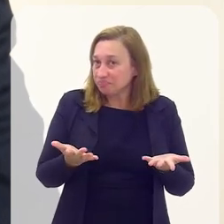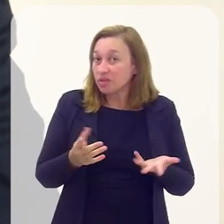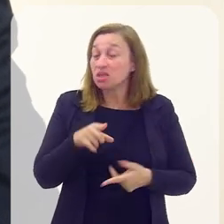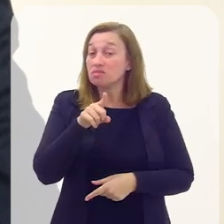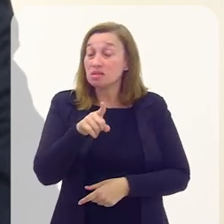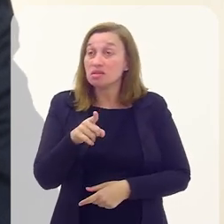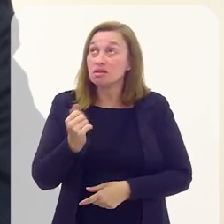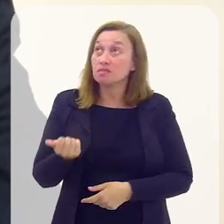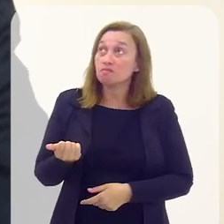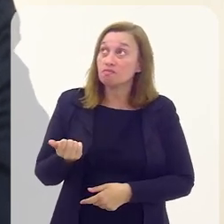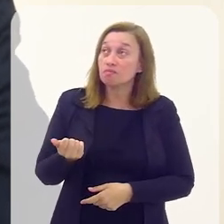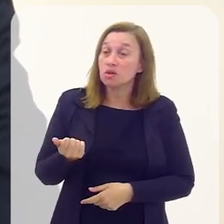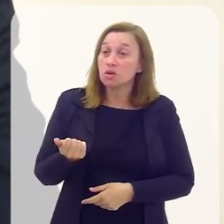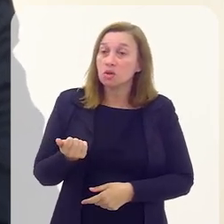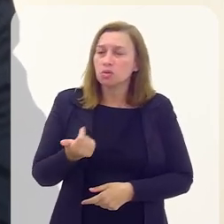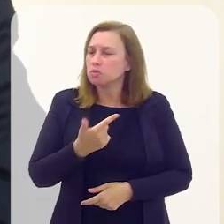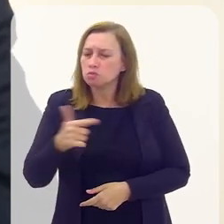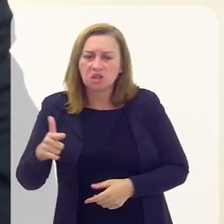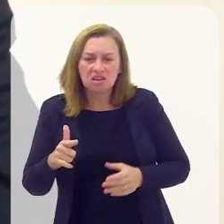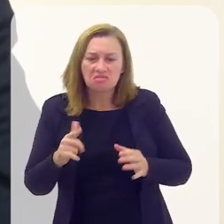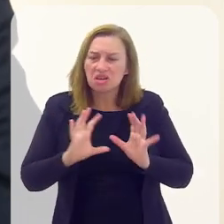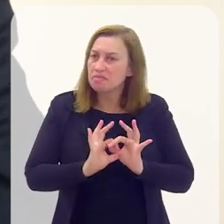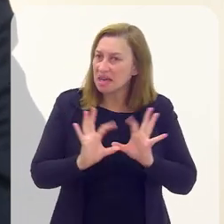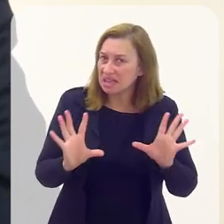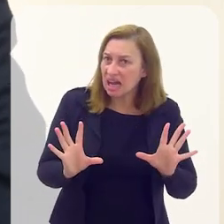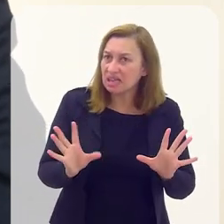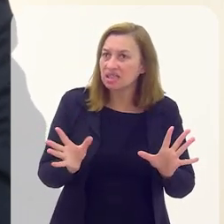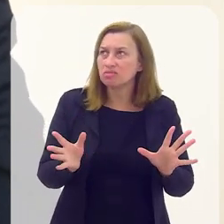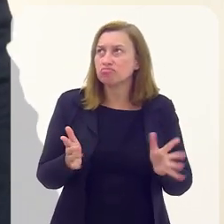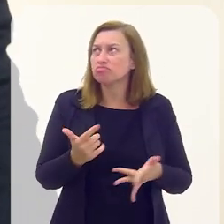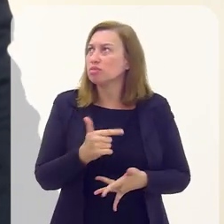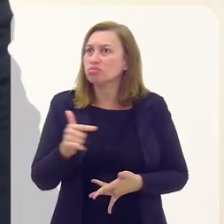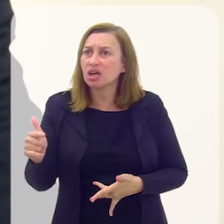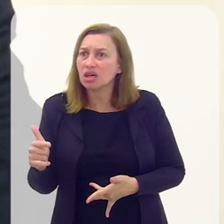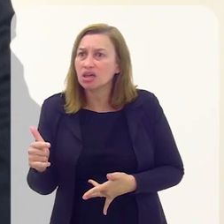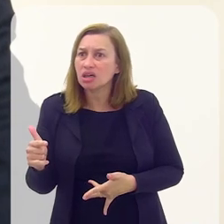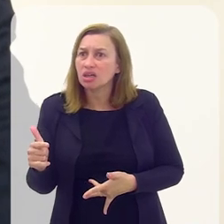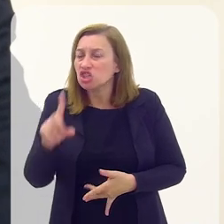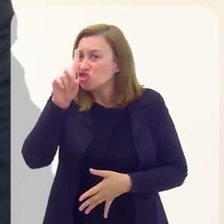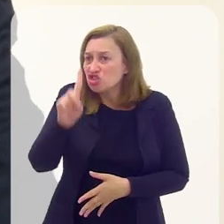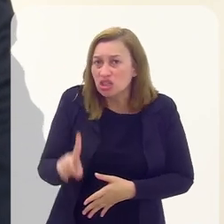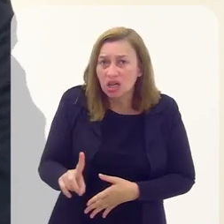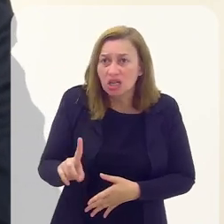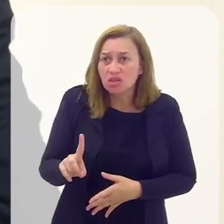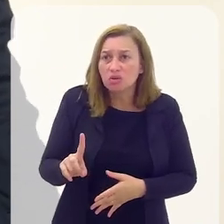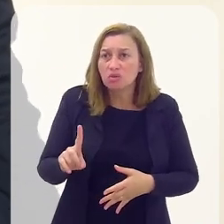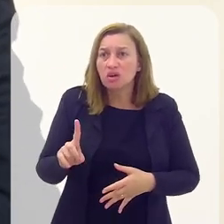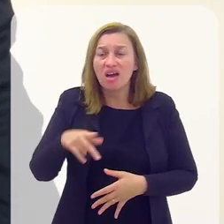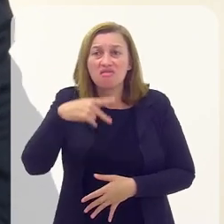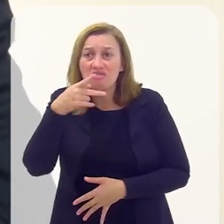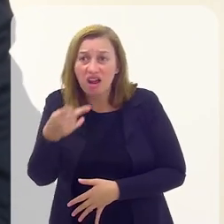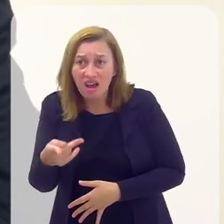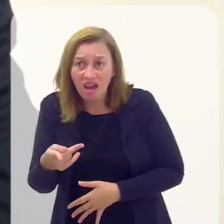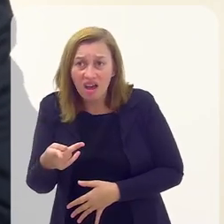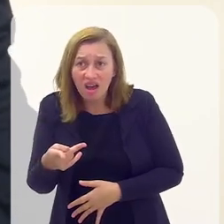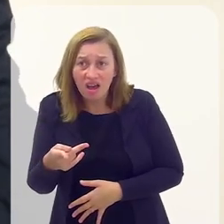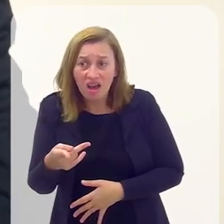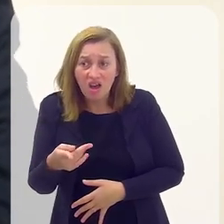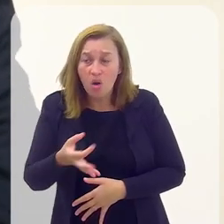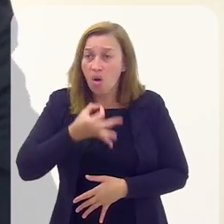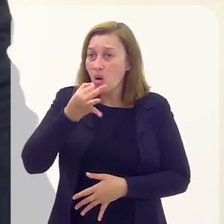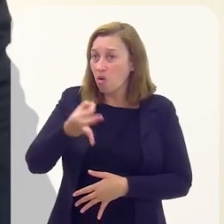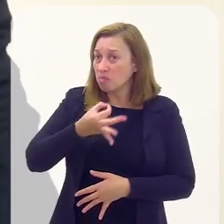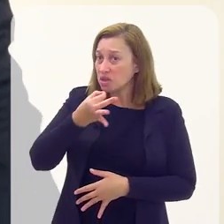você não tendo liberdade, você não tendo direito à liberdade de expressão,